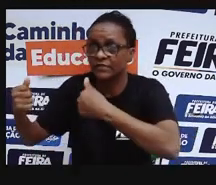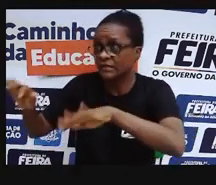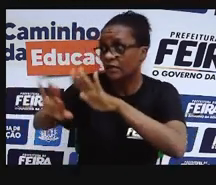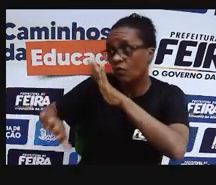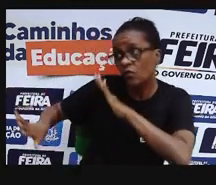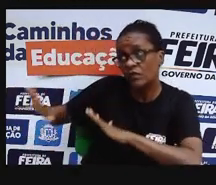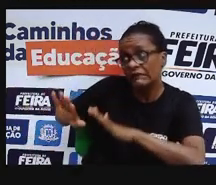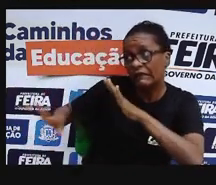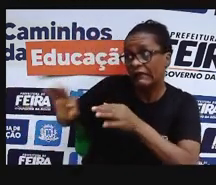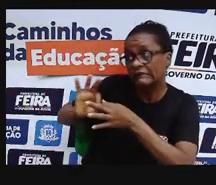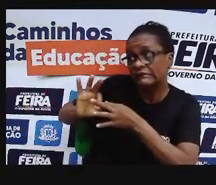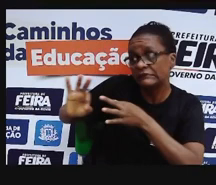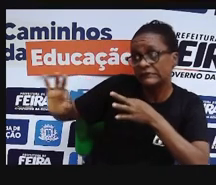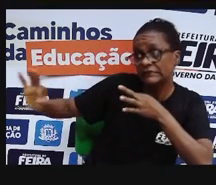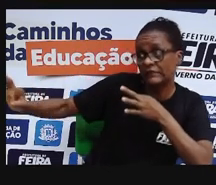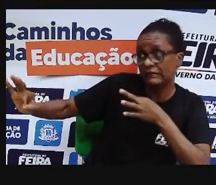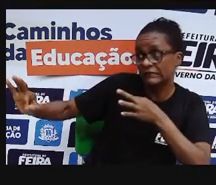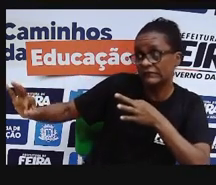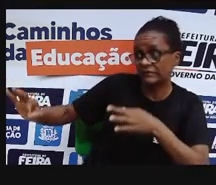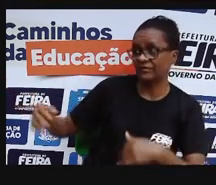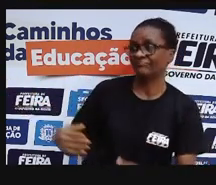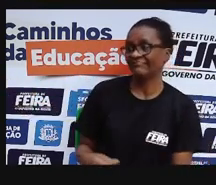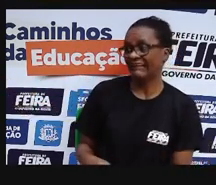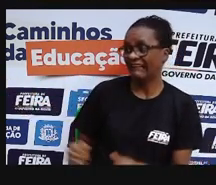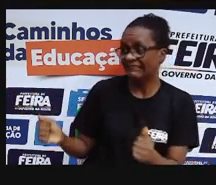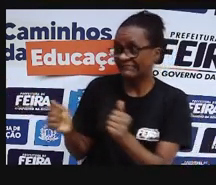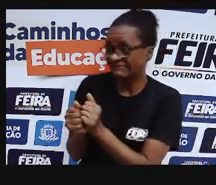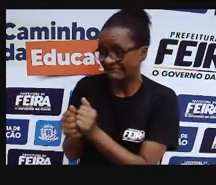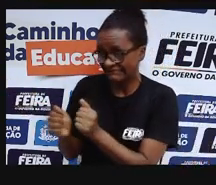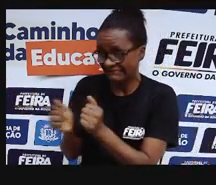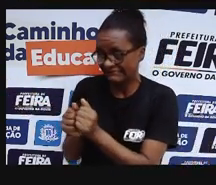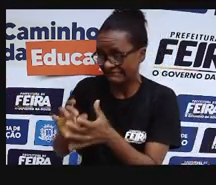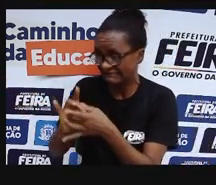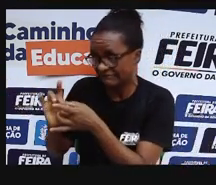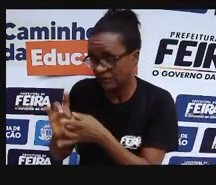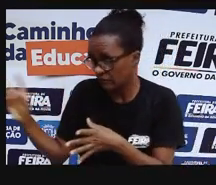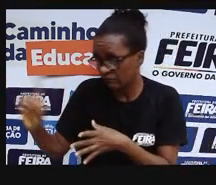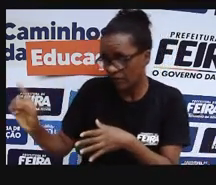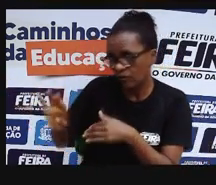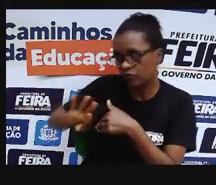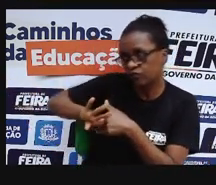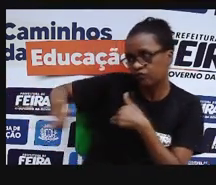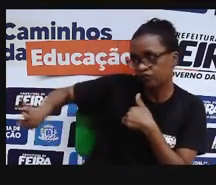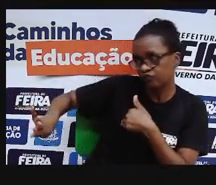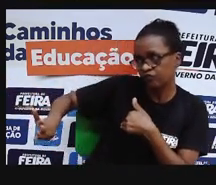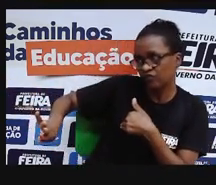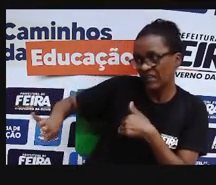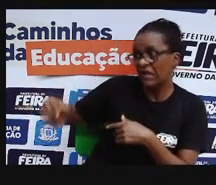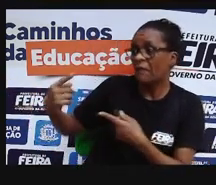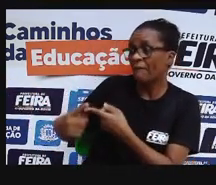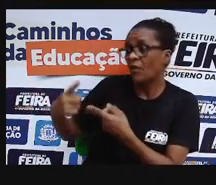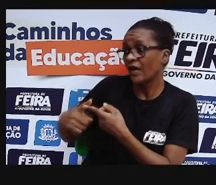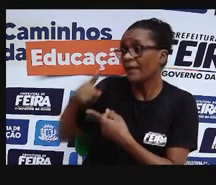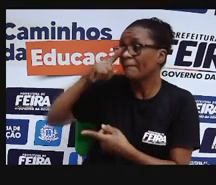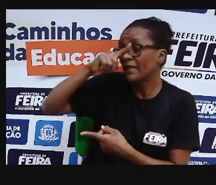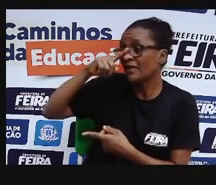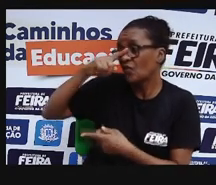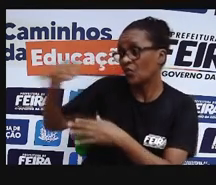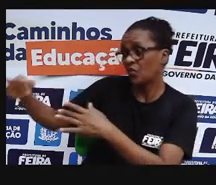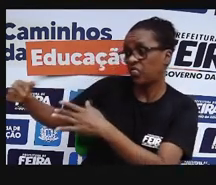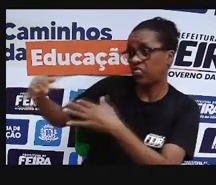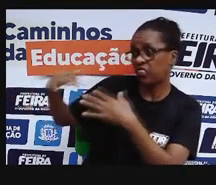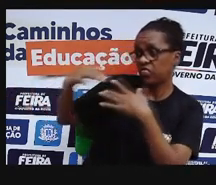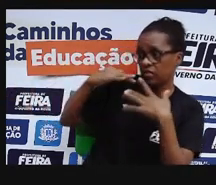maior possibilidade de me contagiar por covid, por coronavírus.